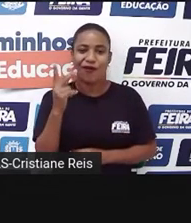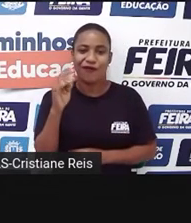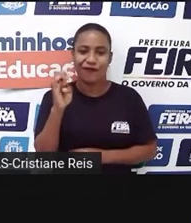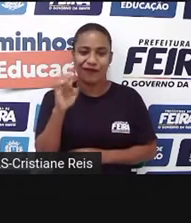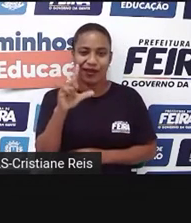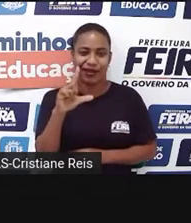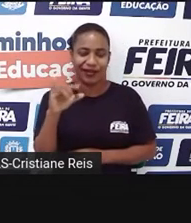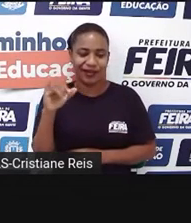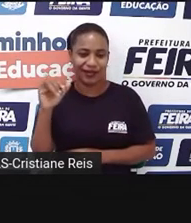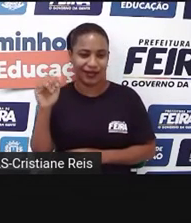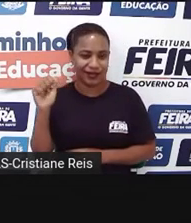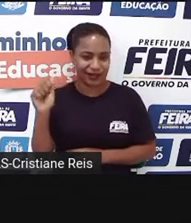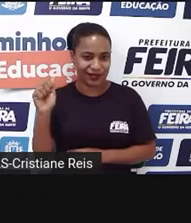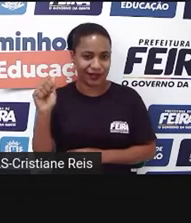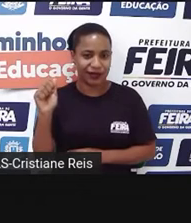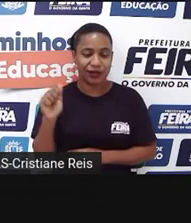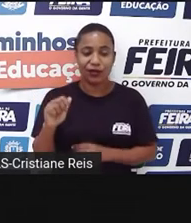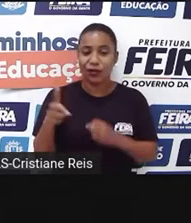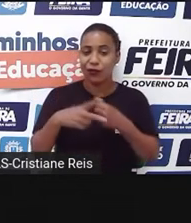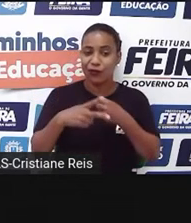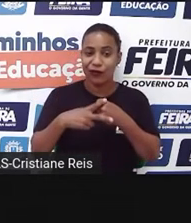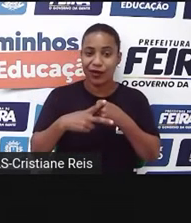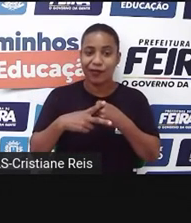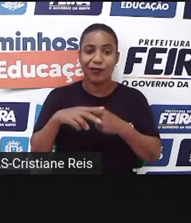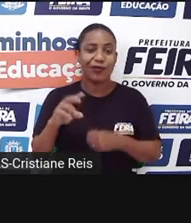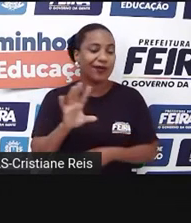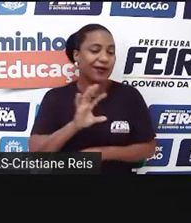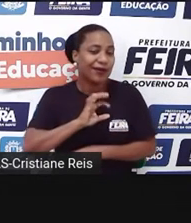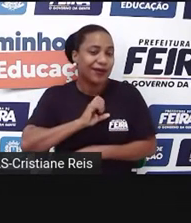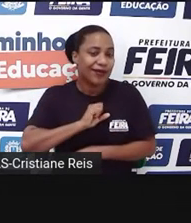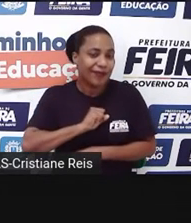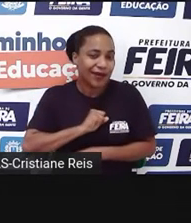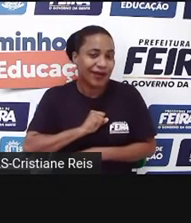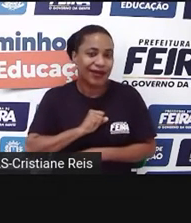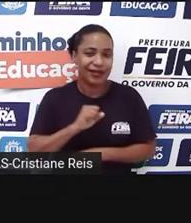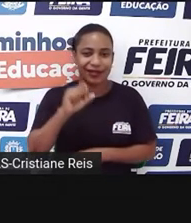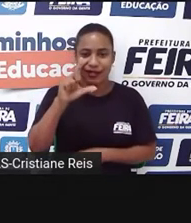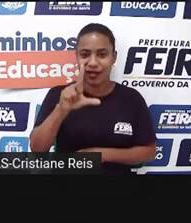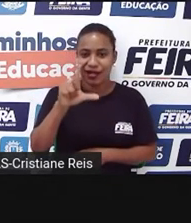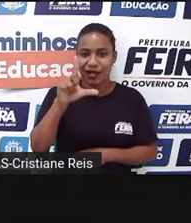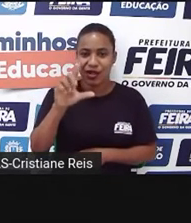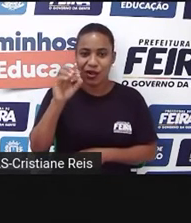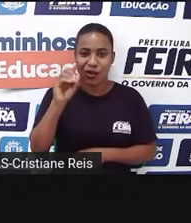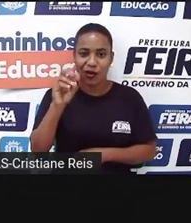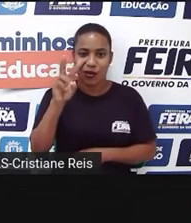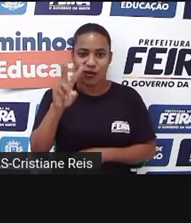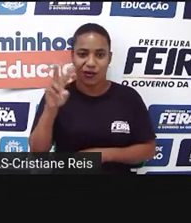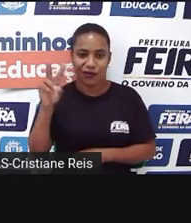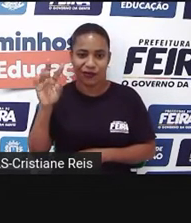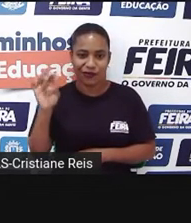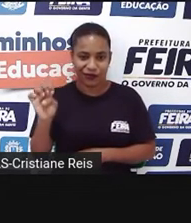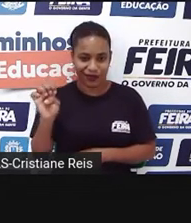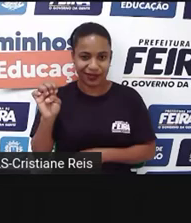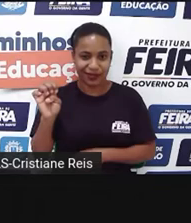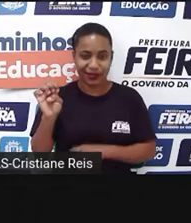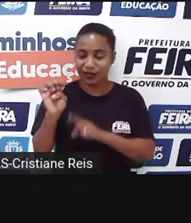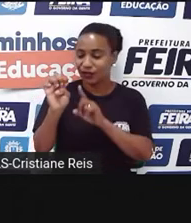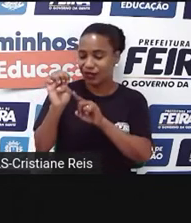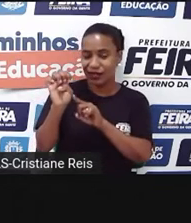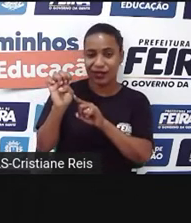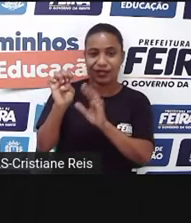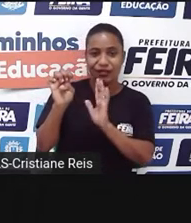verbo amar em inglês é love, ele já termina com a letra E. Nessa situação, eu não vou